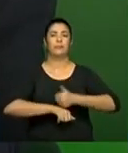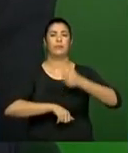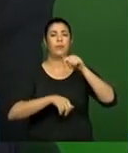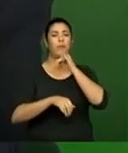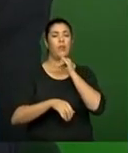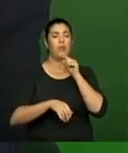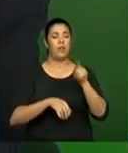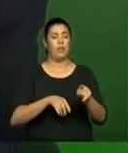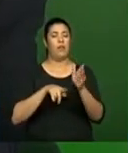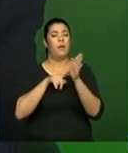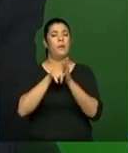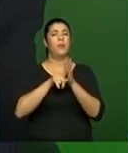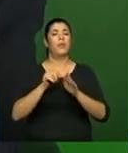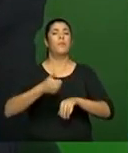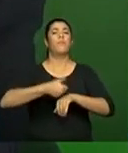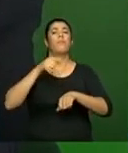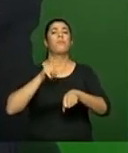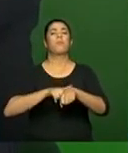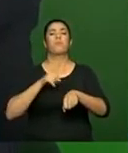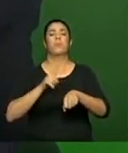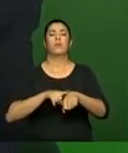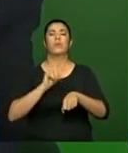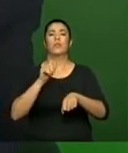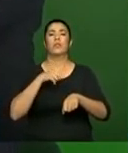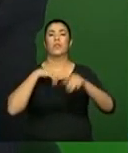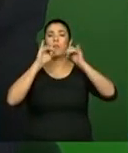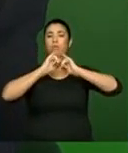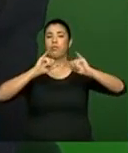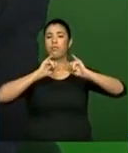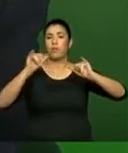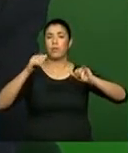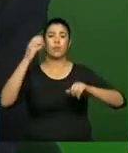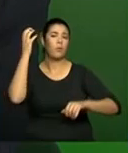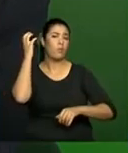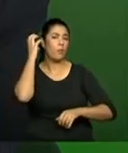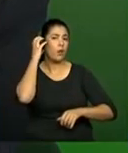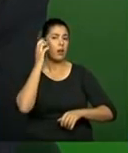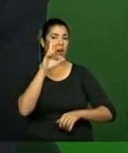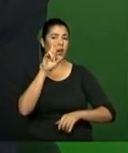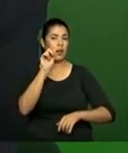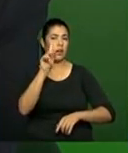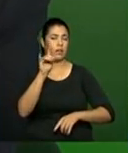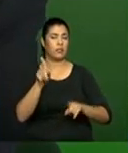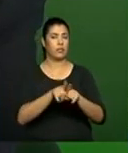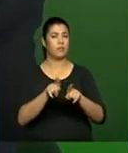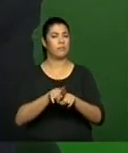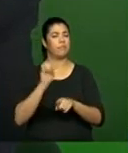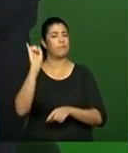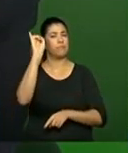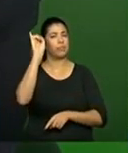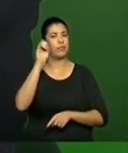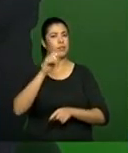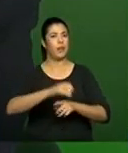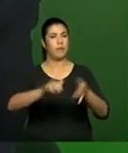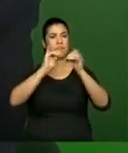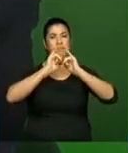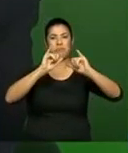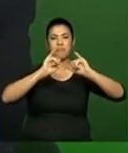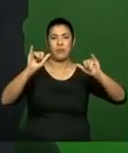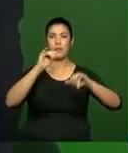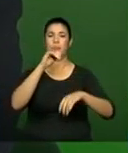Nessa pesquisa, qual é o melhor horário de informação de rádio? O horário de informação de rádio, ele é...